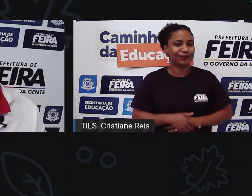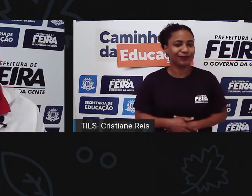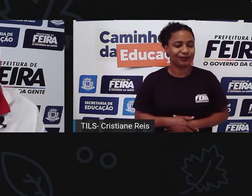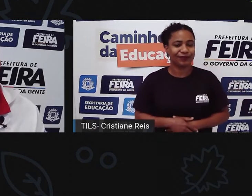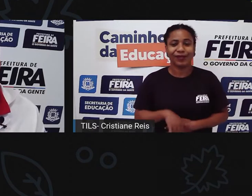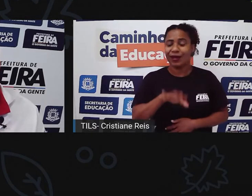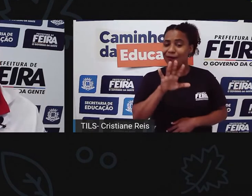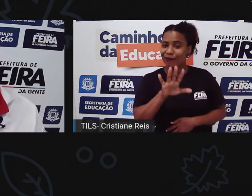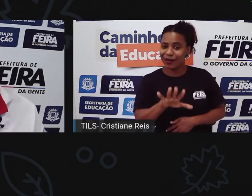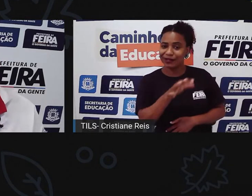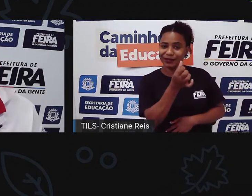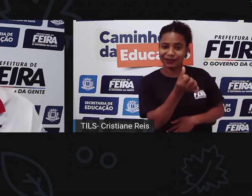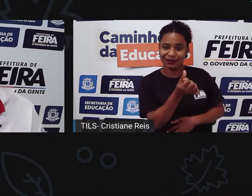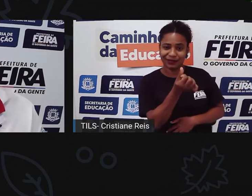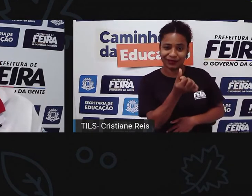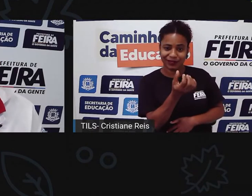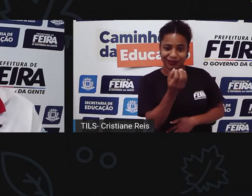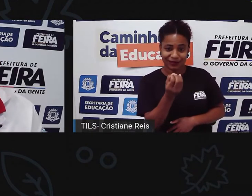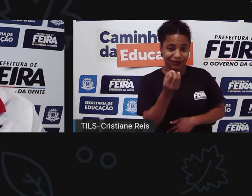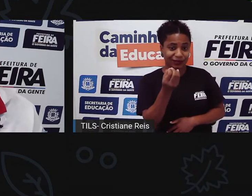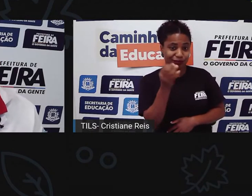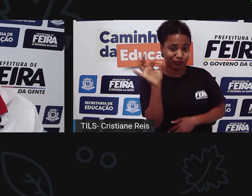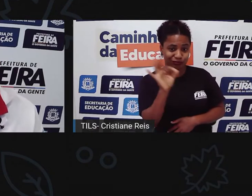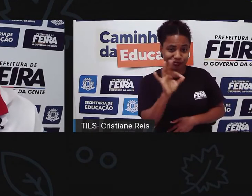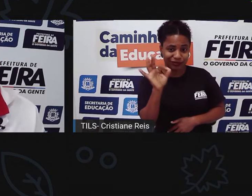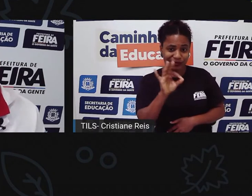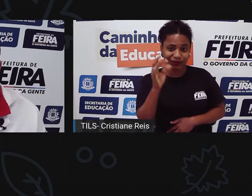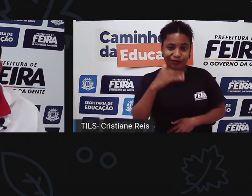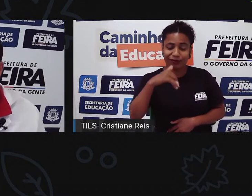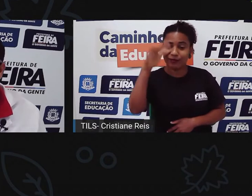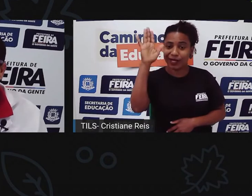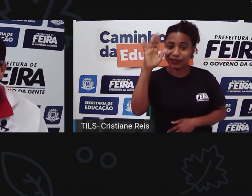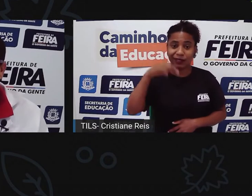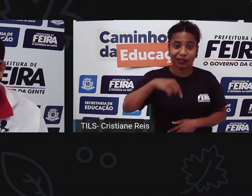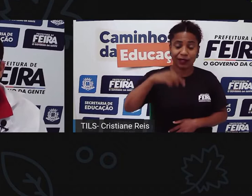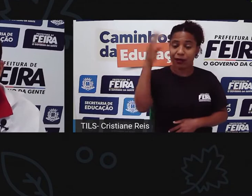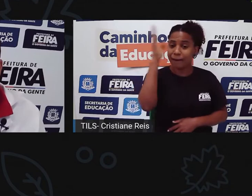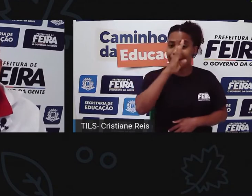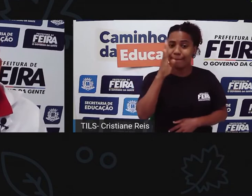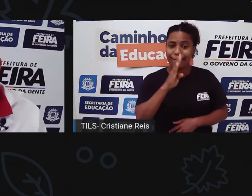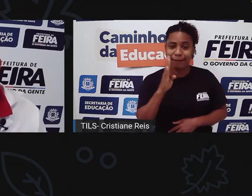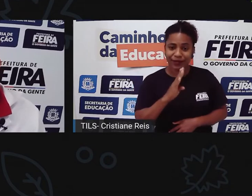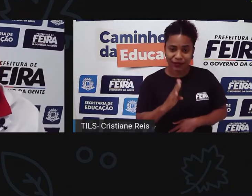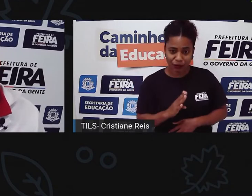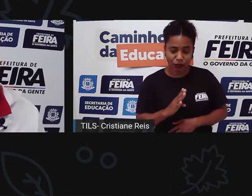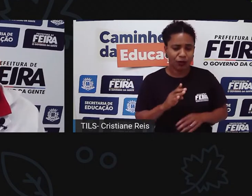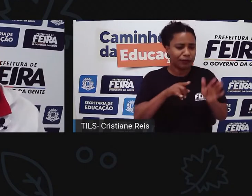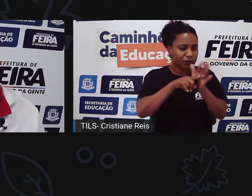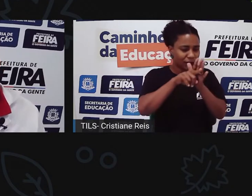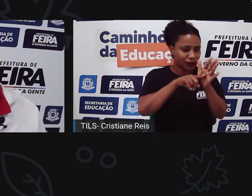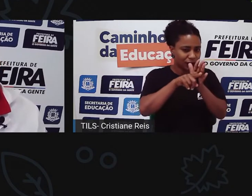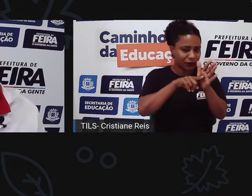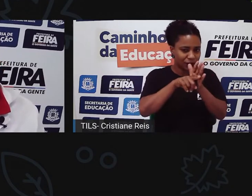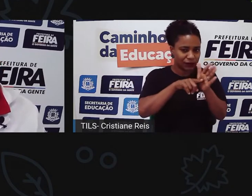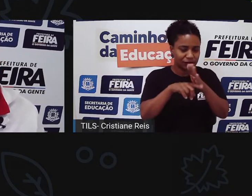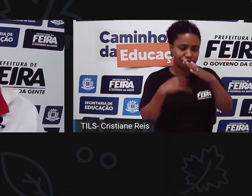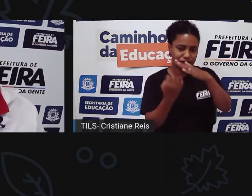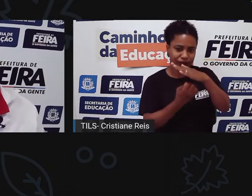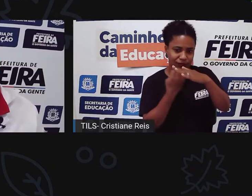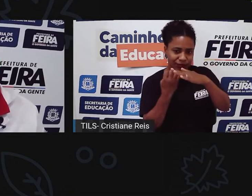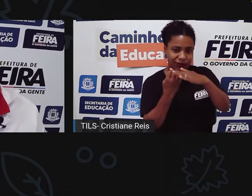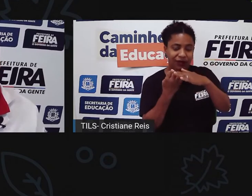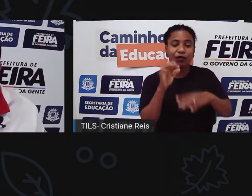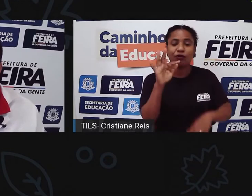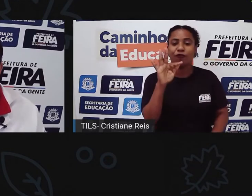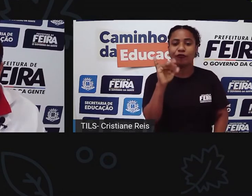60% dos brasileiros são sedentários, segundo a pesquisa realizada pela Fiocruz no ano passado, 2020. E nesse mesmo